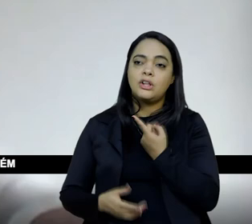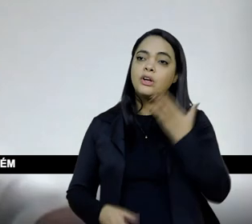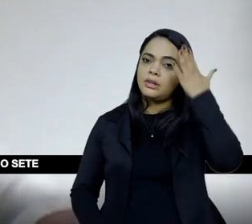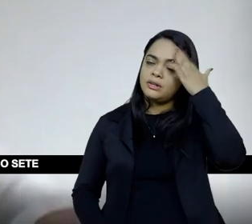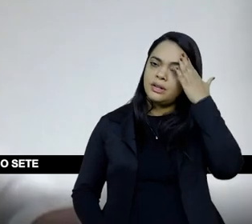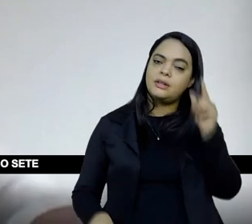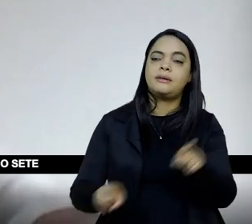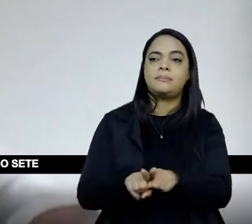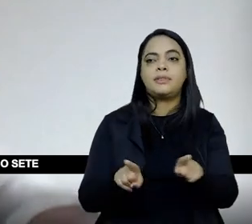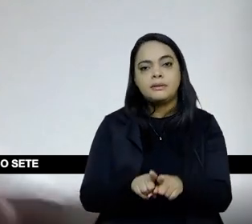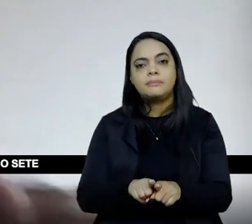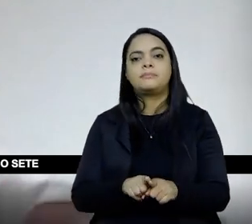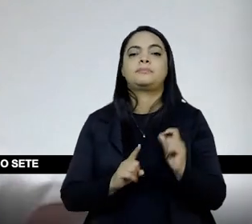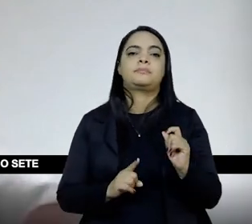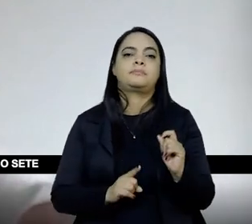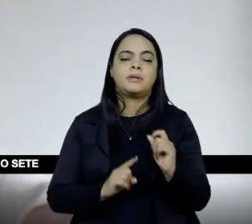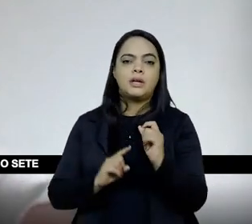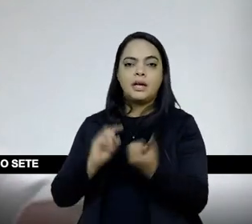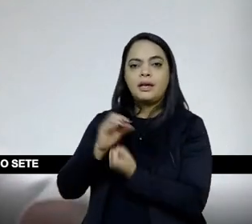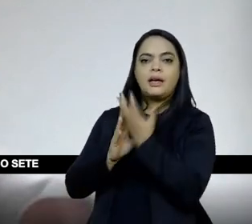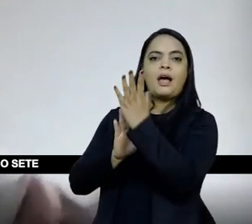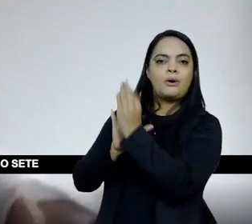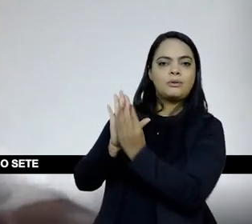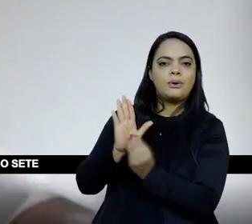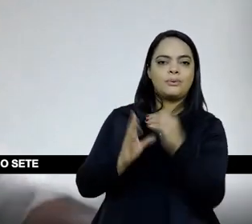mas também fossem formas de produção de conteúdos para o portal.